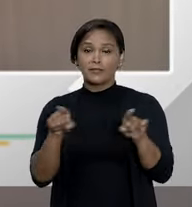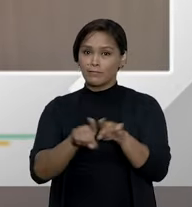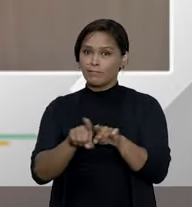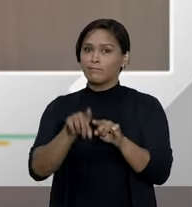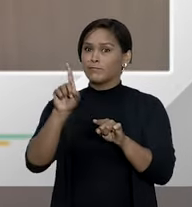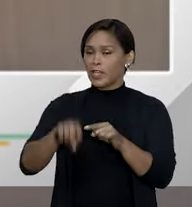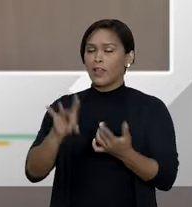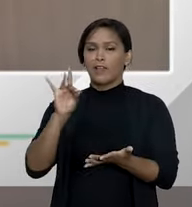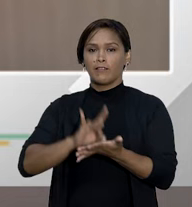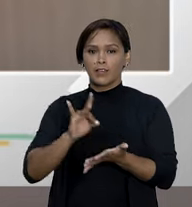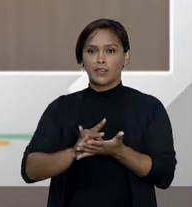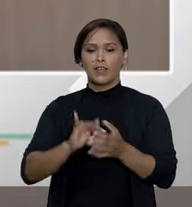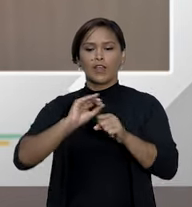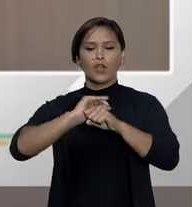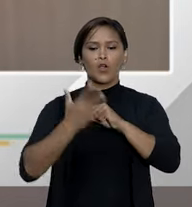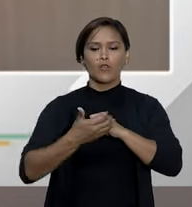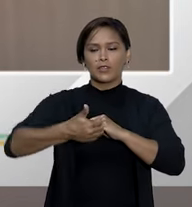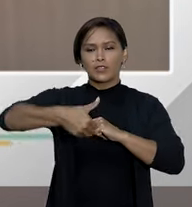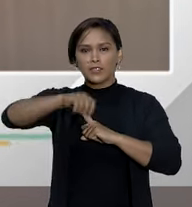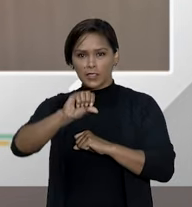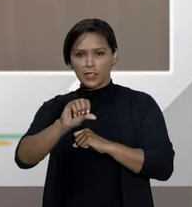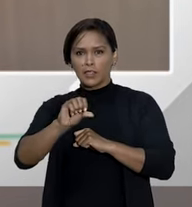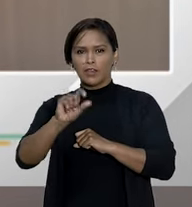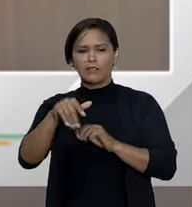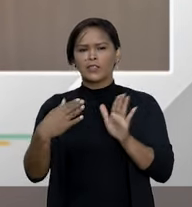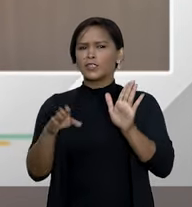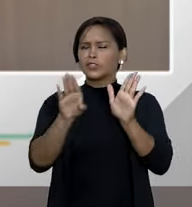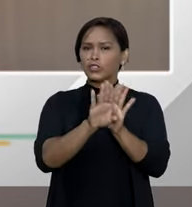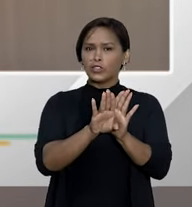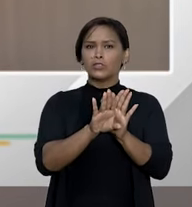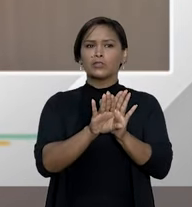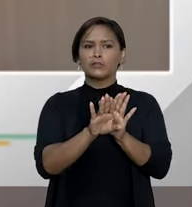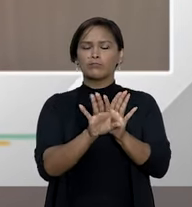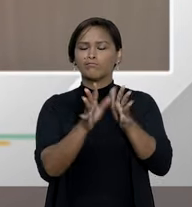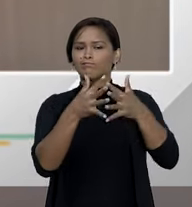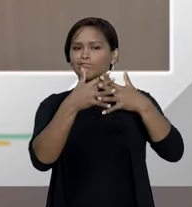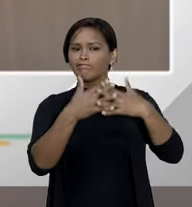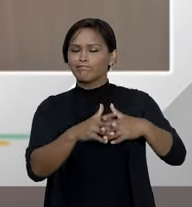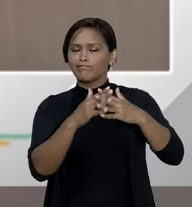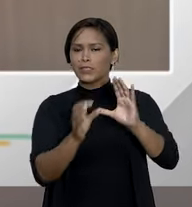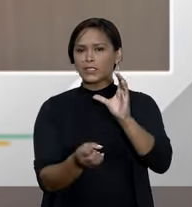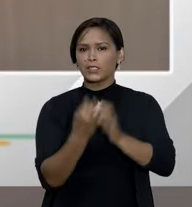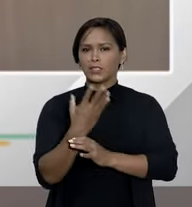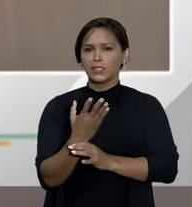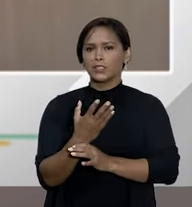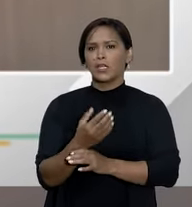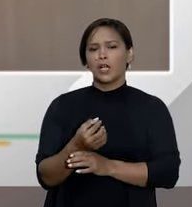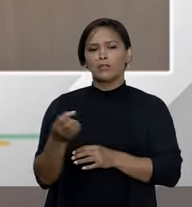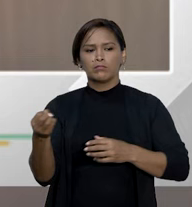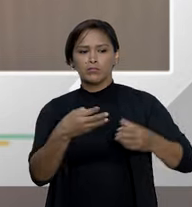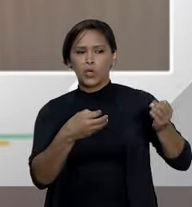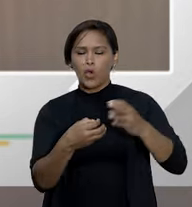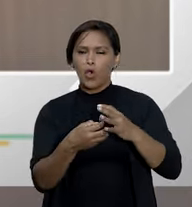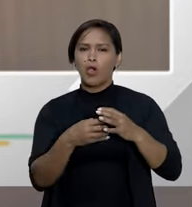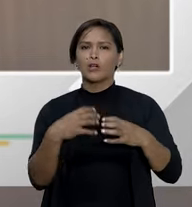a a covid ela chegou aí para criar esse